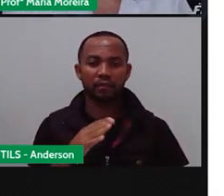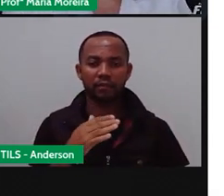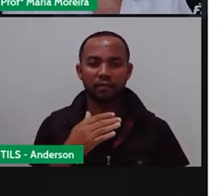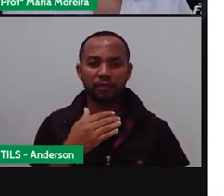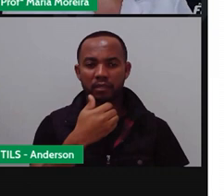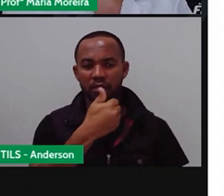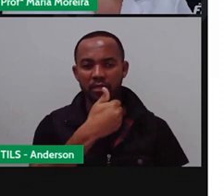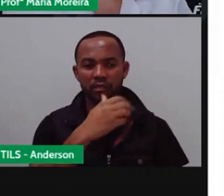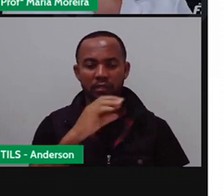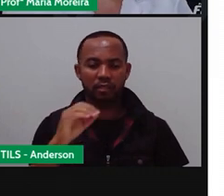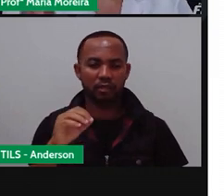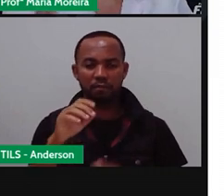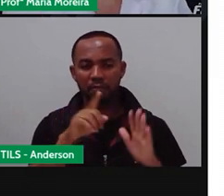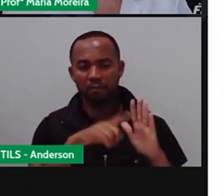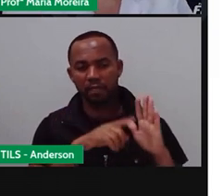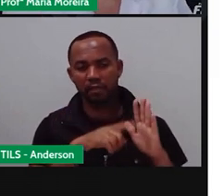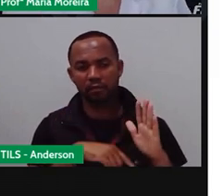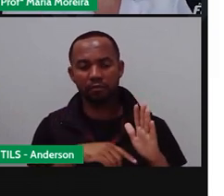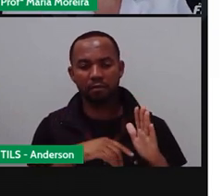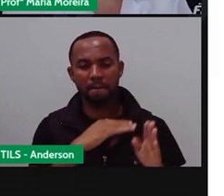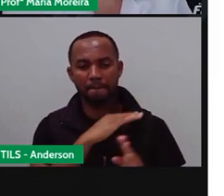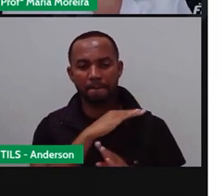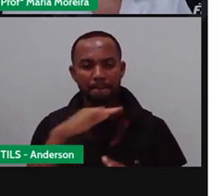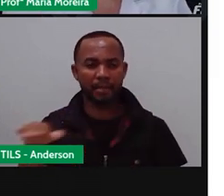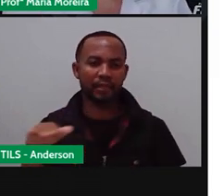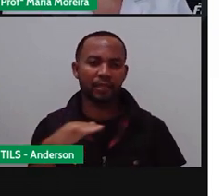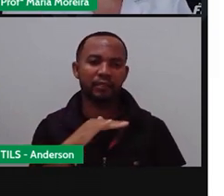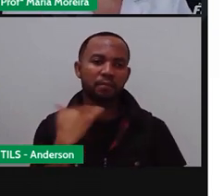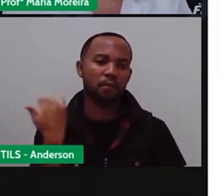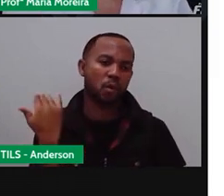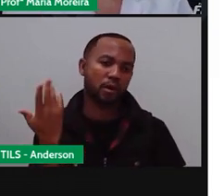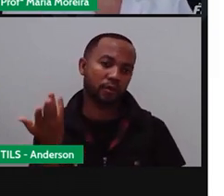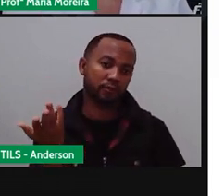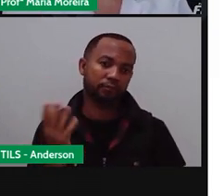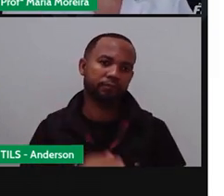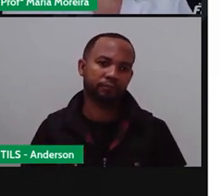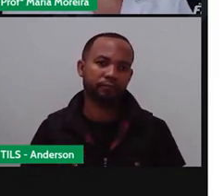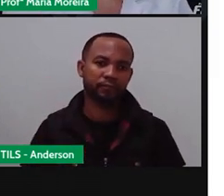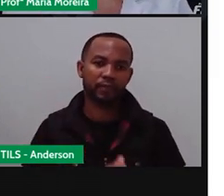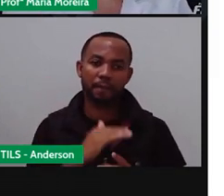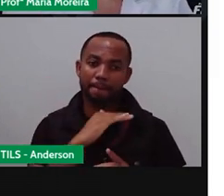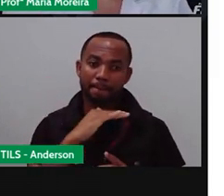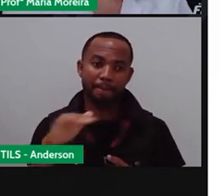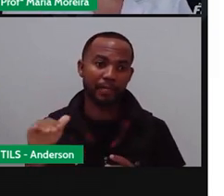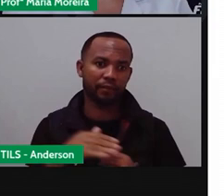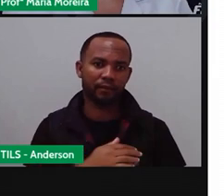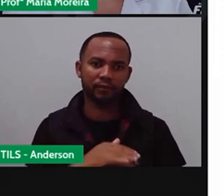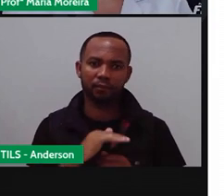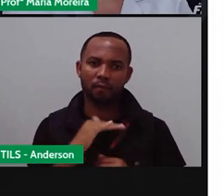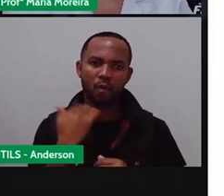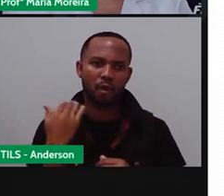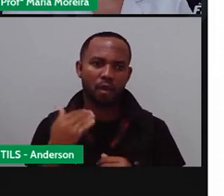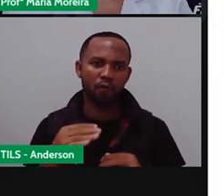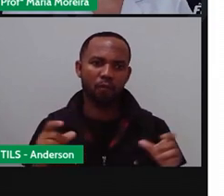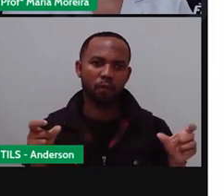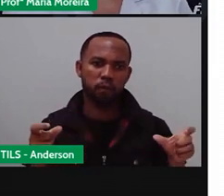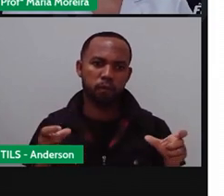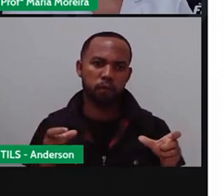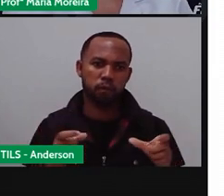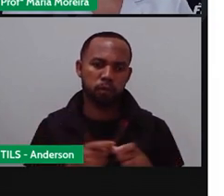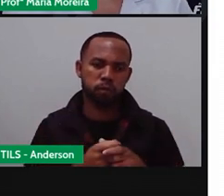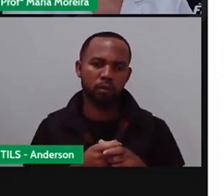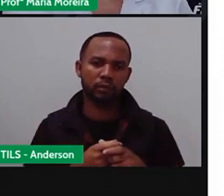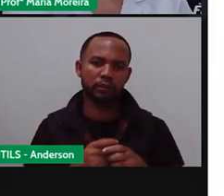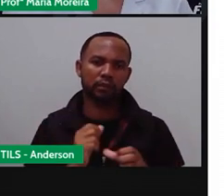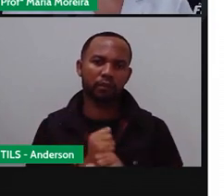50 morreram, ou seja, qual é a metade de 100? 50. Então, a metade da sua população foi reduzida, o quê? Nos últimos